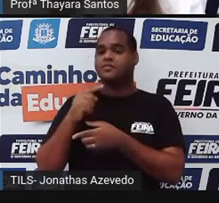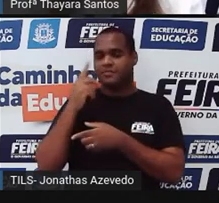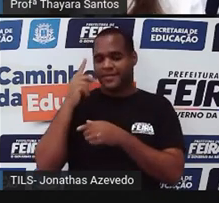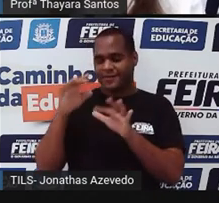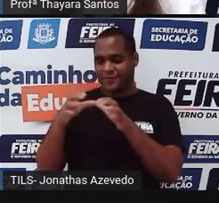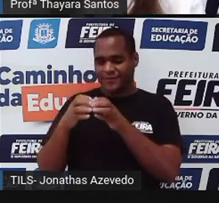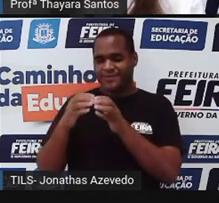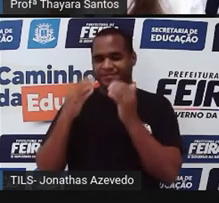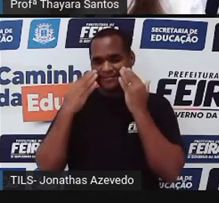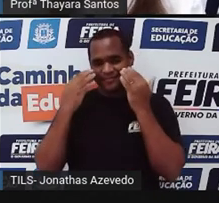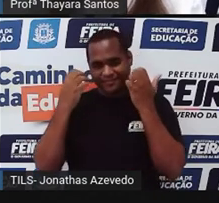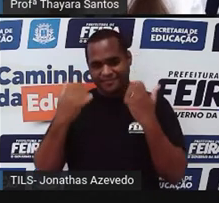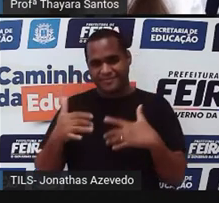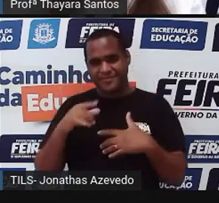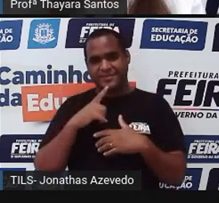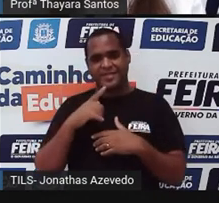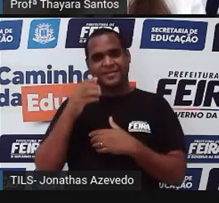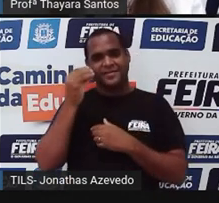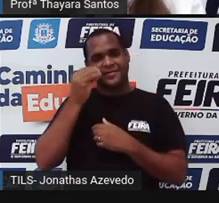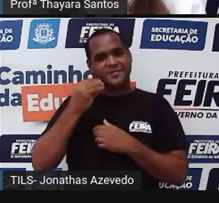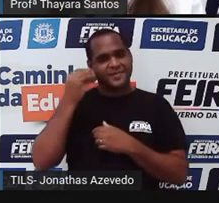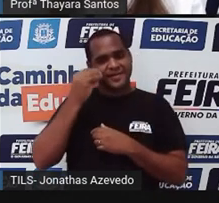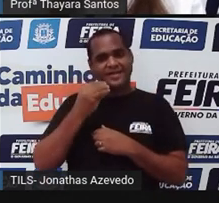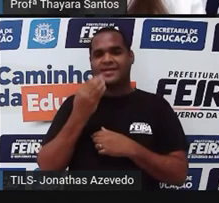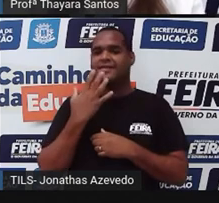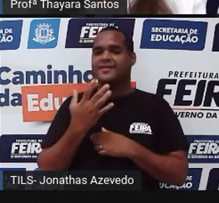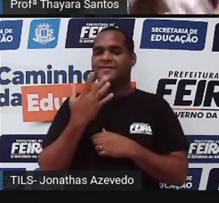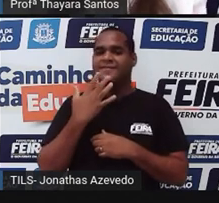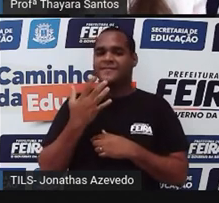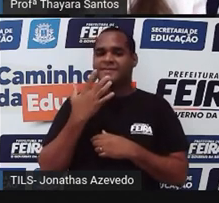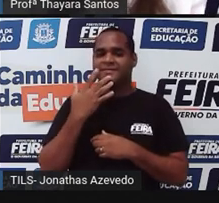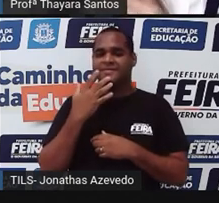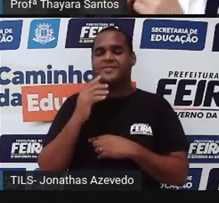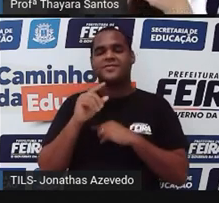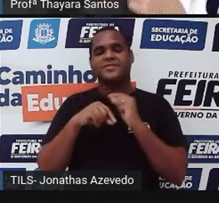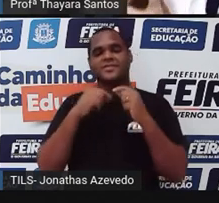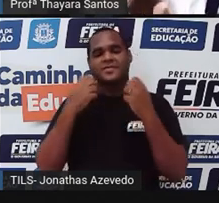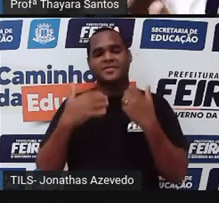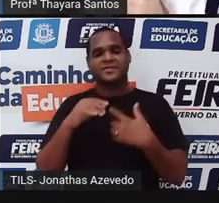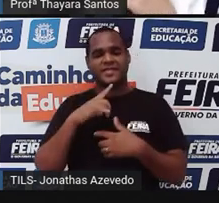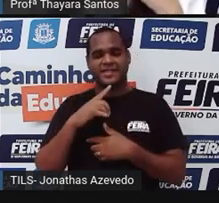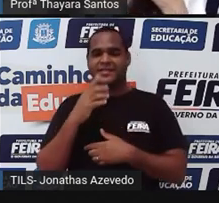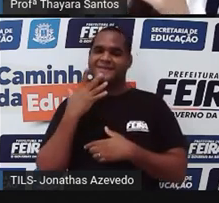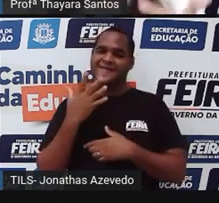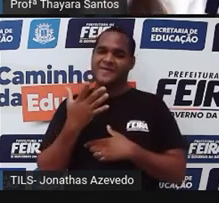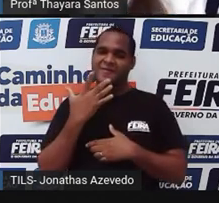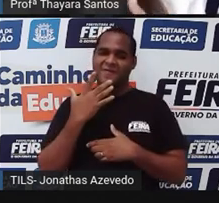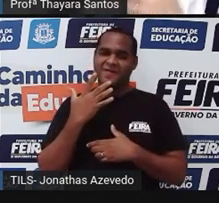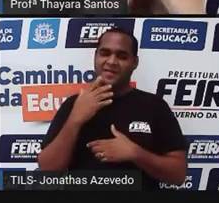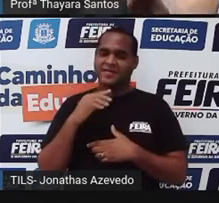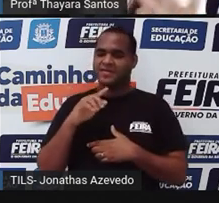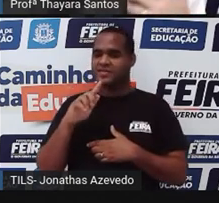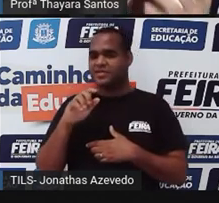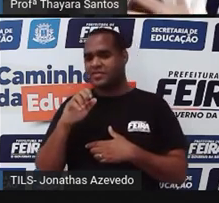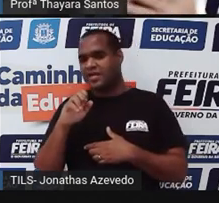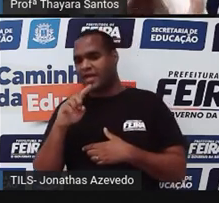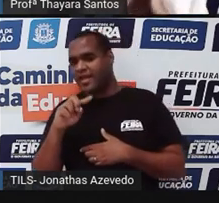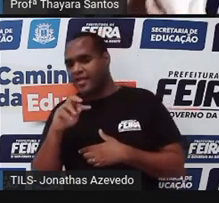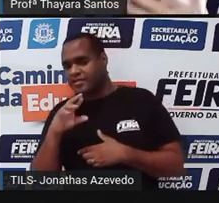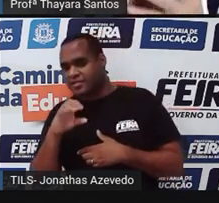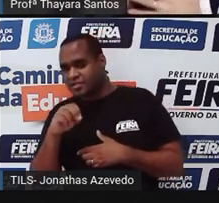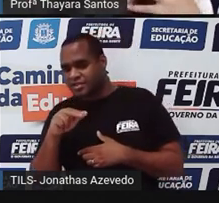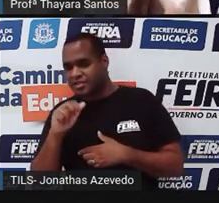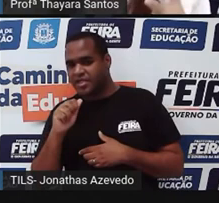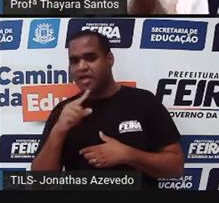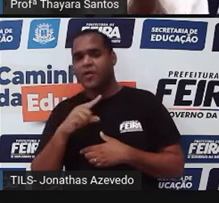apresentou esse experimento, que é do arco-íris de açúcar. Então, para fazer, só precisa de açúcar, gelatina ou outra coisa